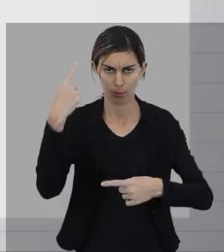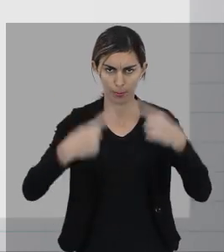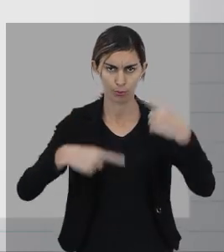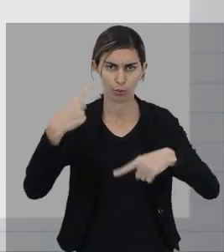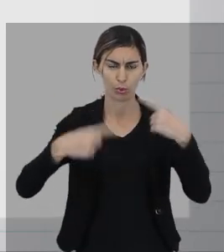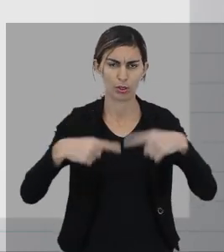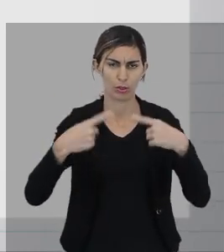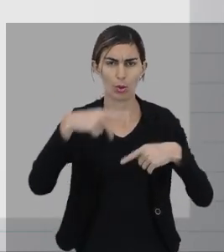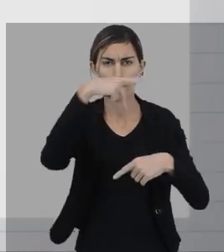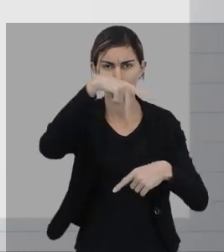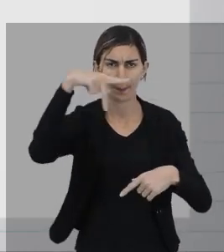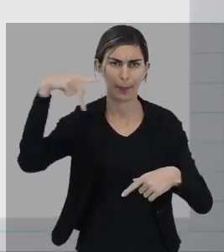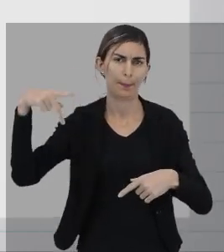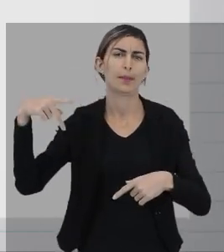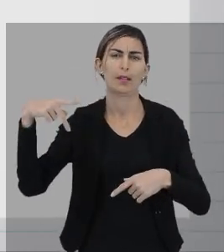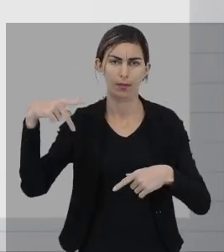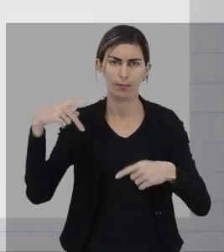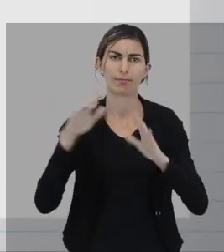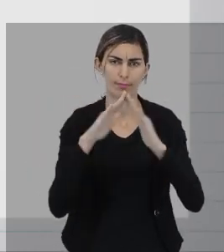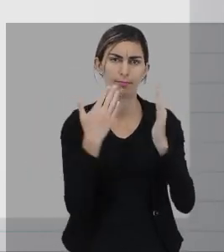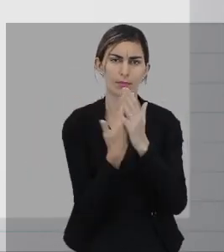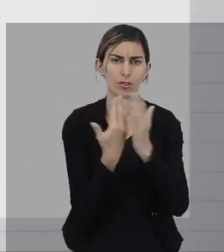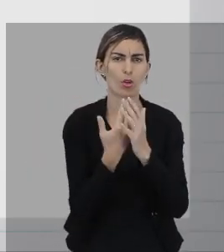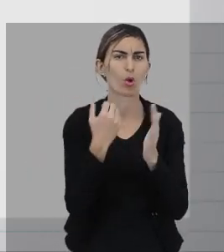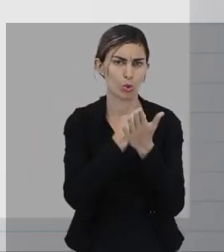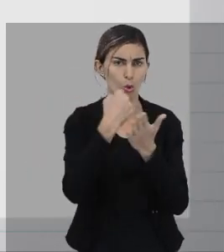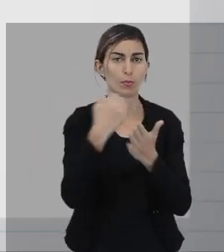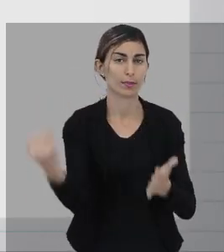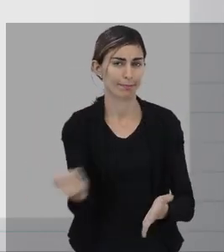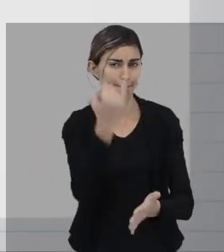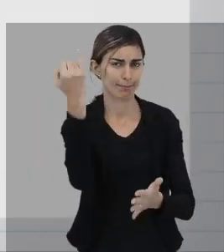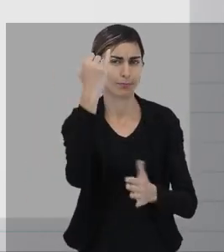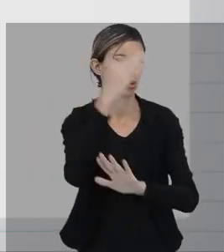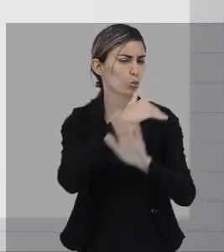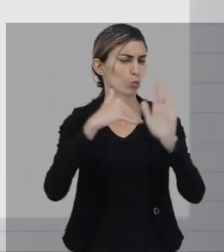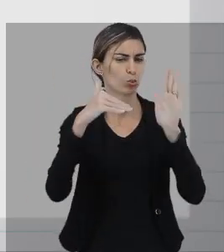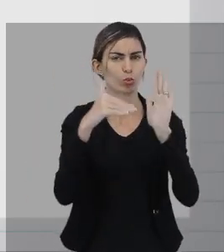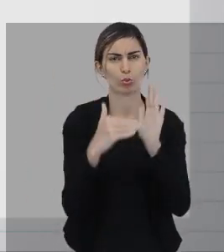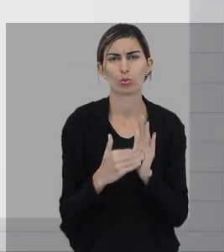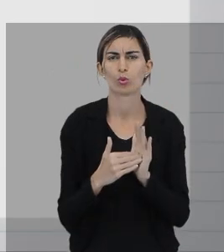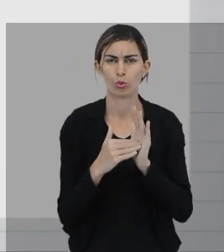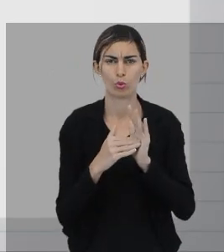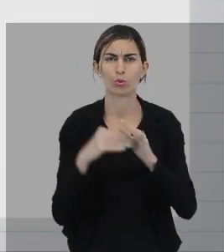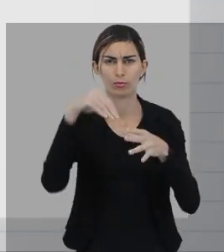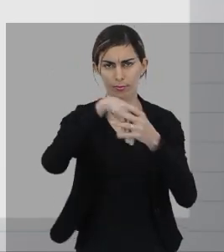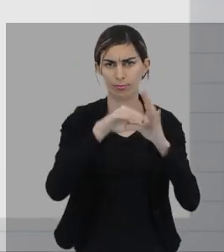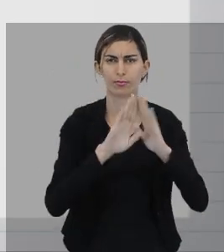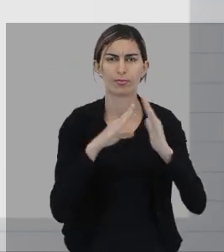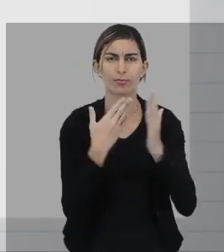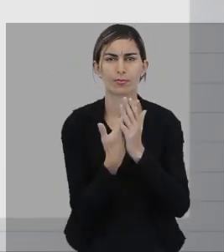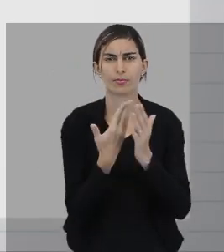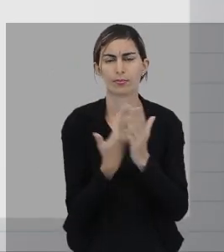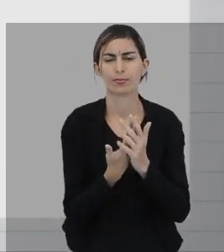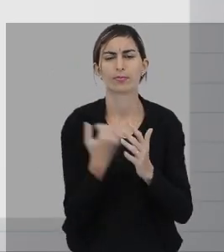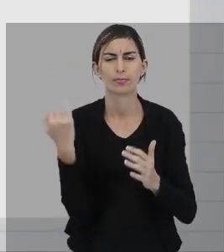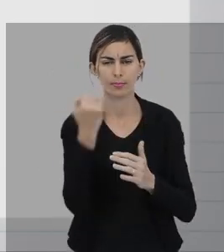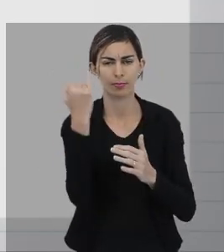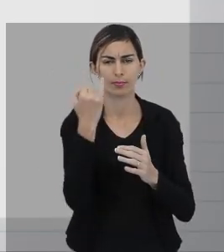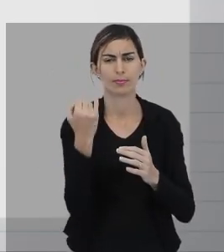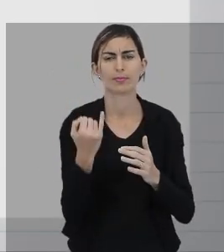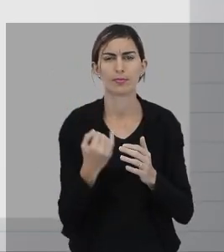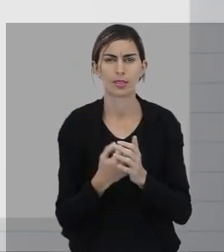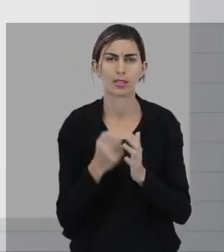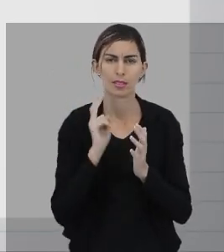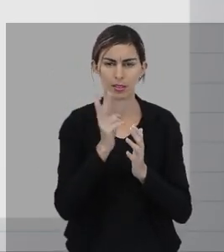-pedagógico da escola. Isso é um documento muito importante que rege todo o trabalho da escola. Ele é